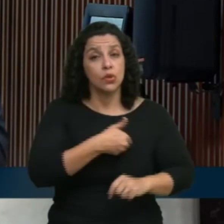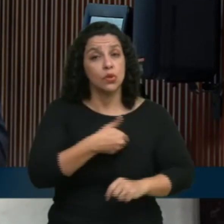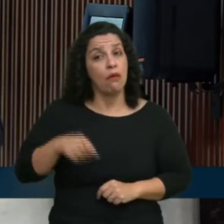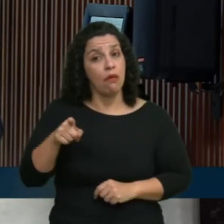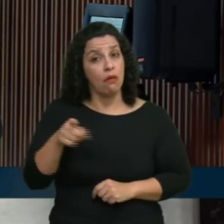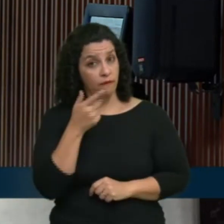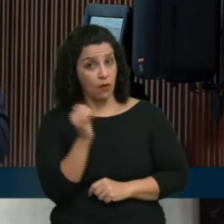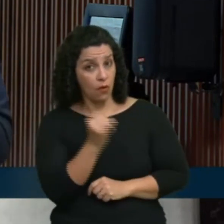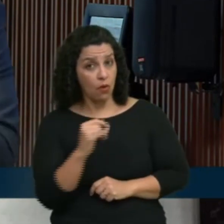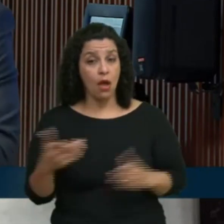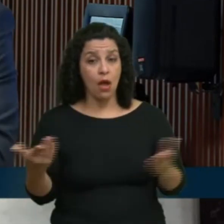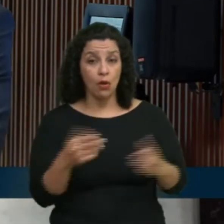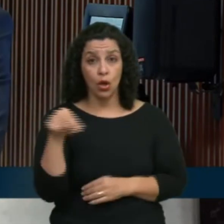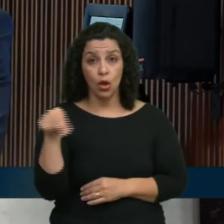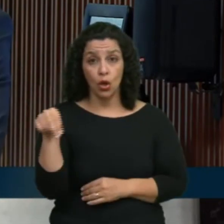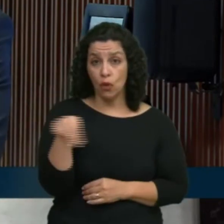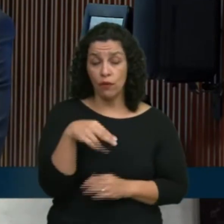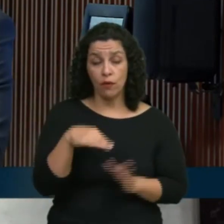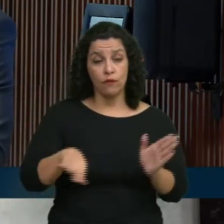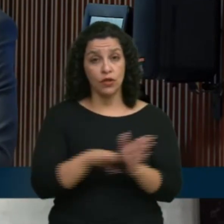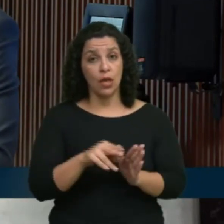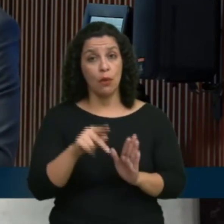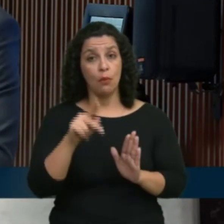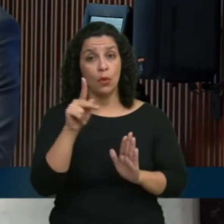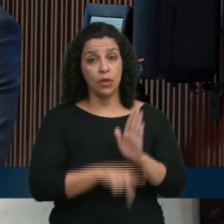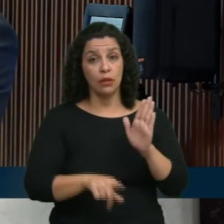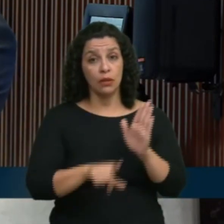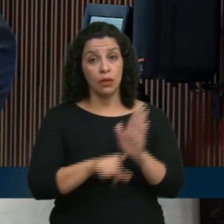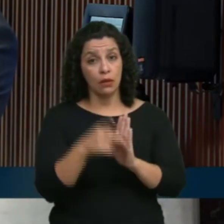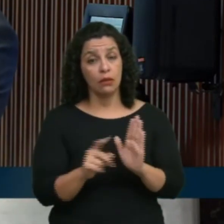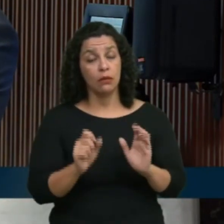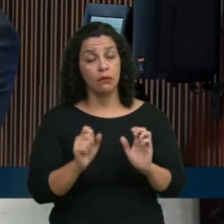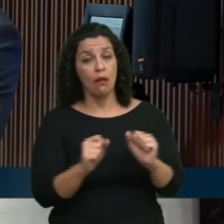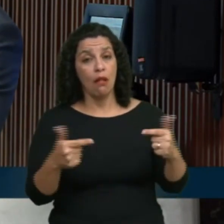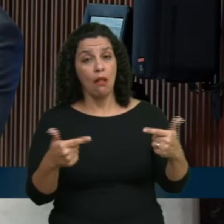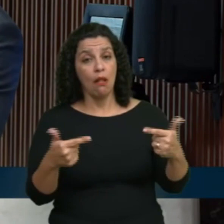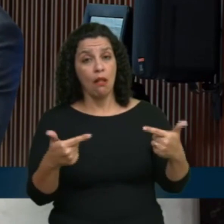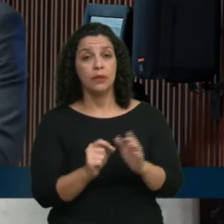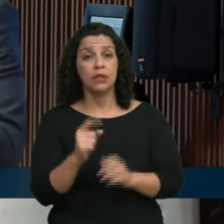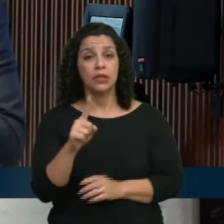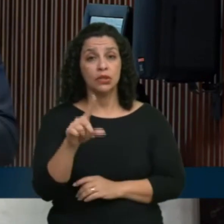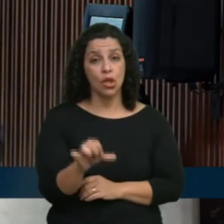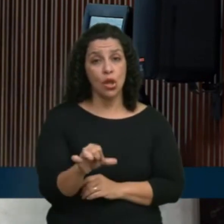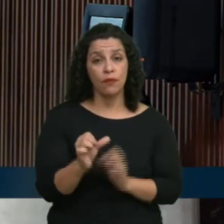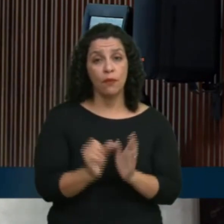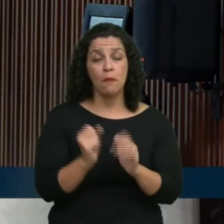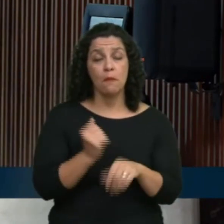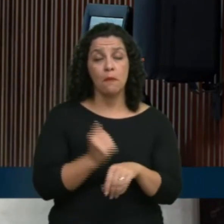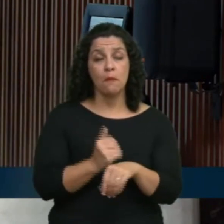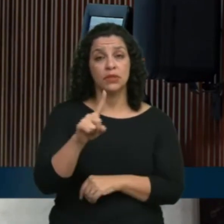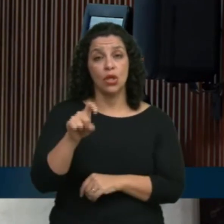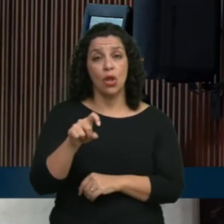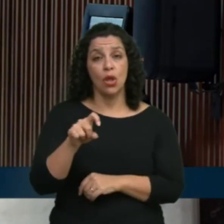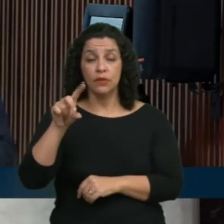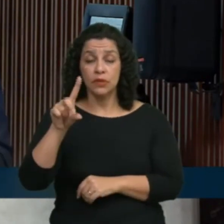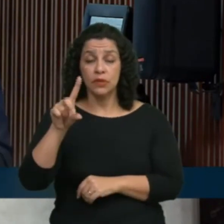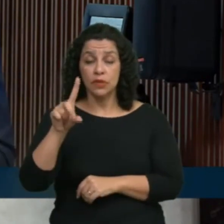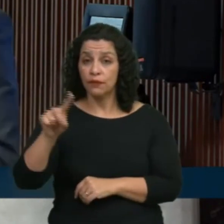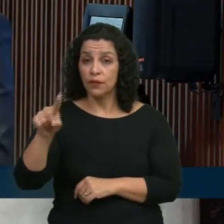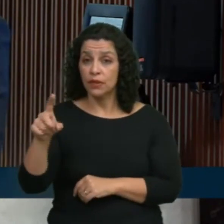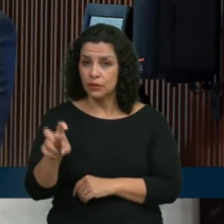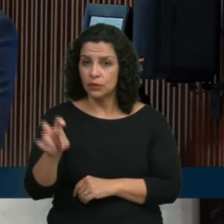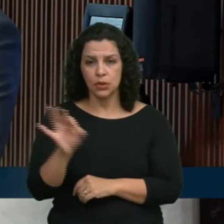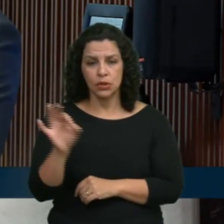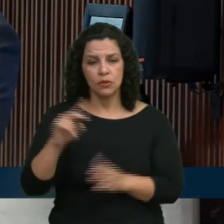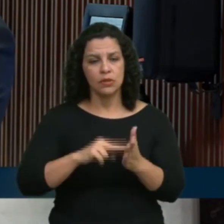disse que ainda em novembro vai estar aqui o PL nessa casa, aumentando a alíquota de 19 para 19,5. O que isso significa?